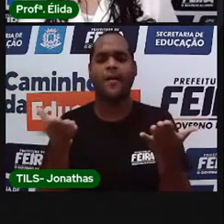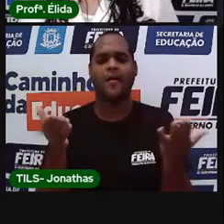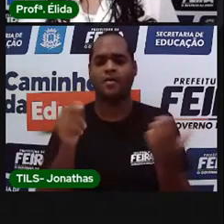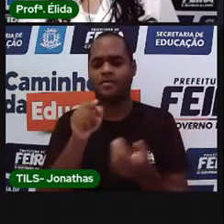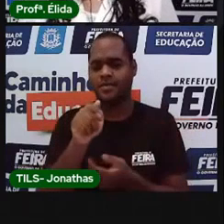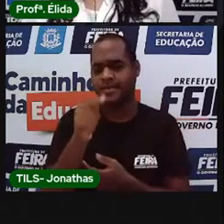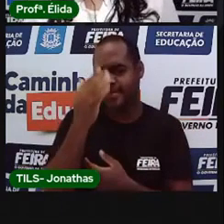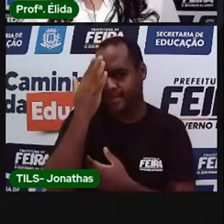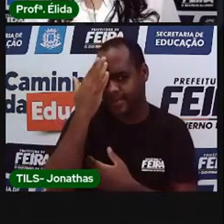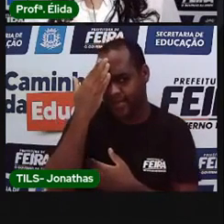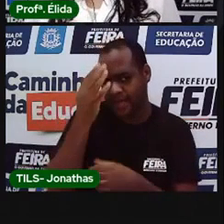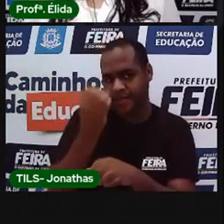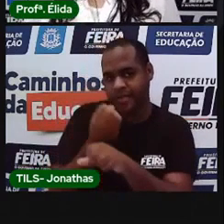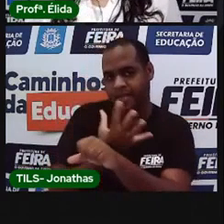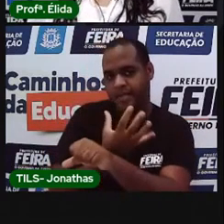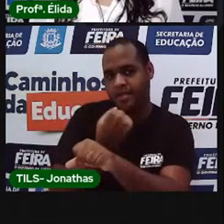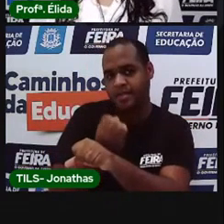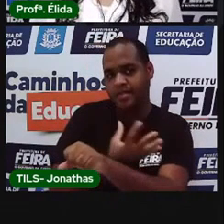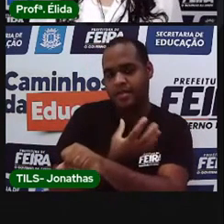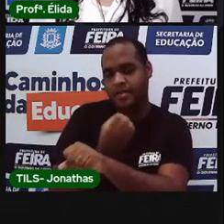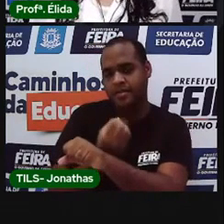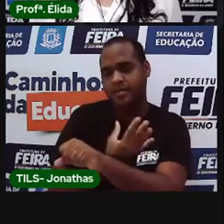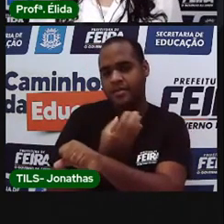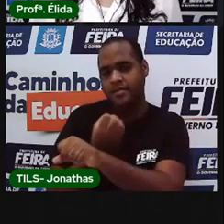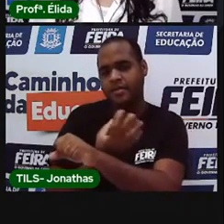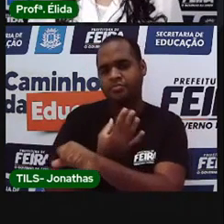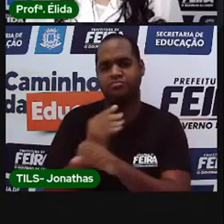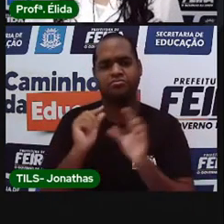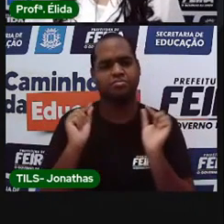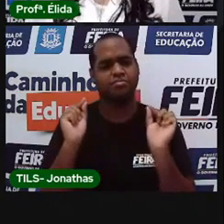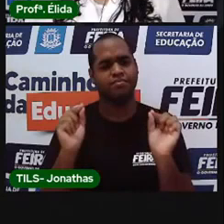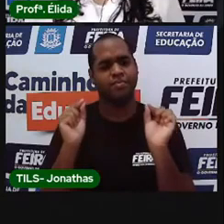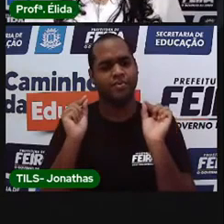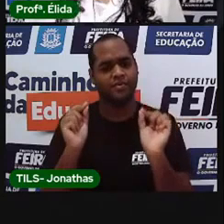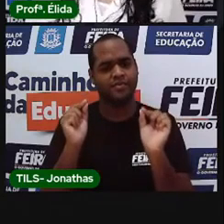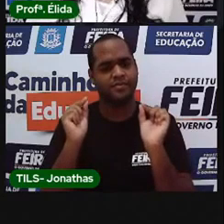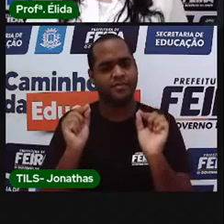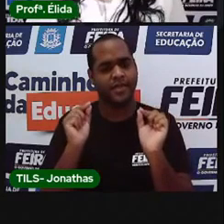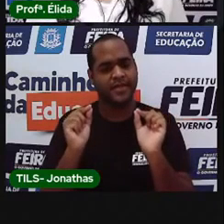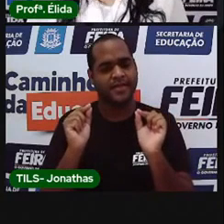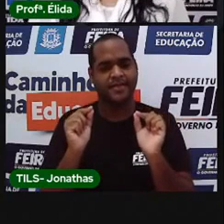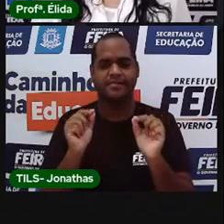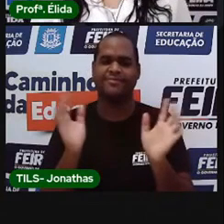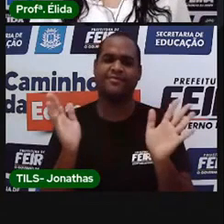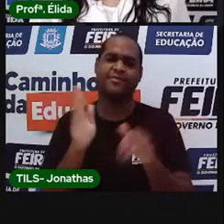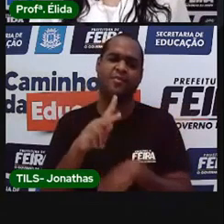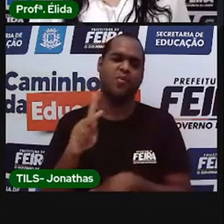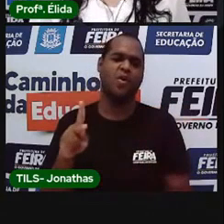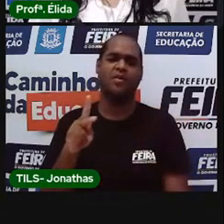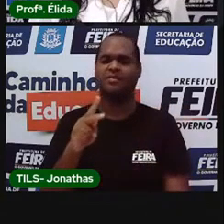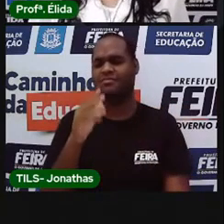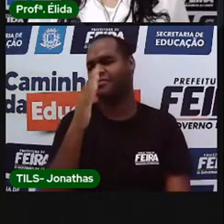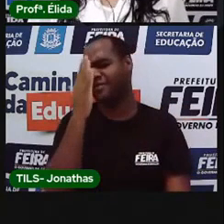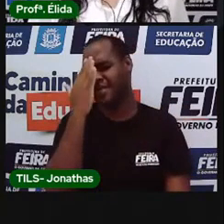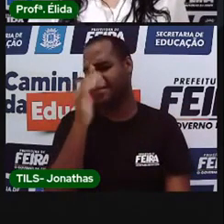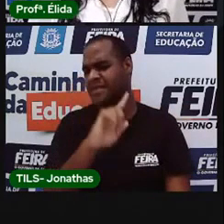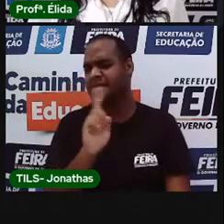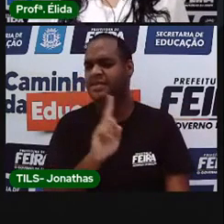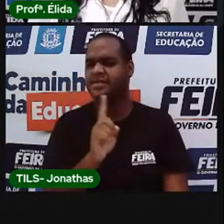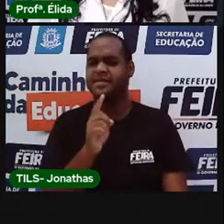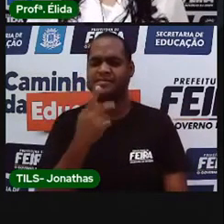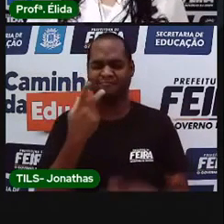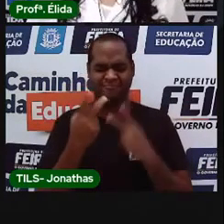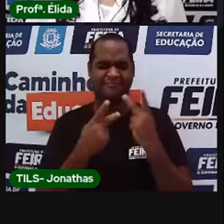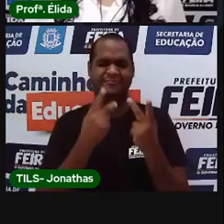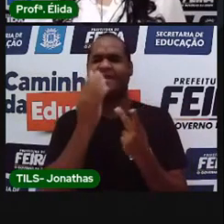você já sabe dizer para mim o que são as emoções? Ai, Pró, eu acho que eu não sei falar isso